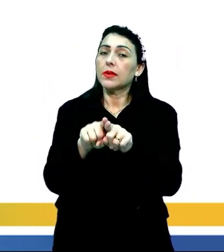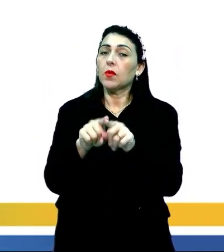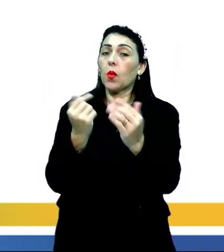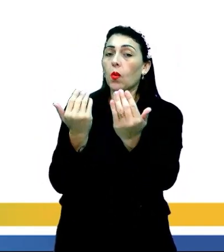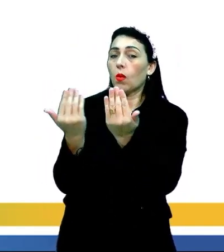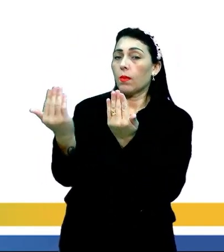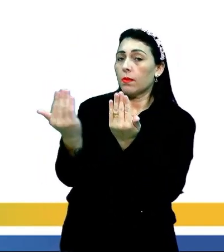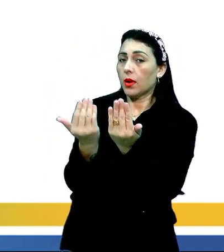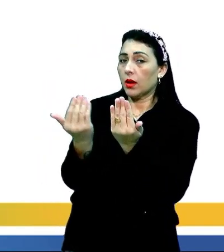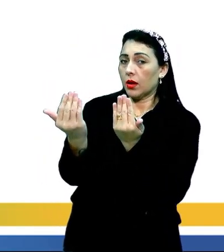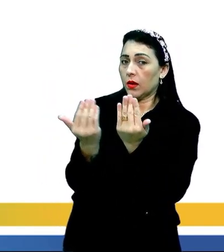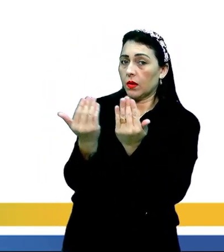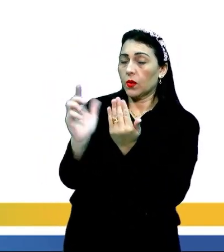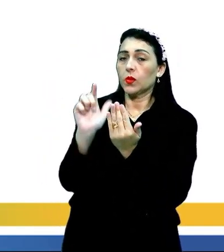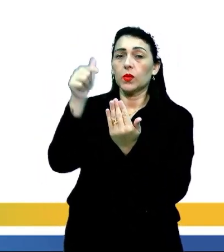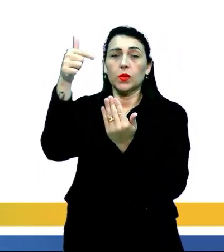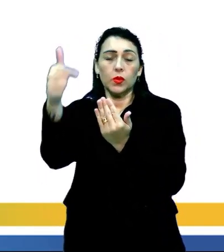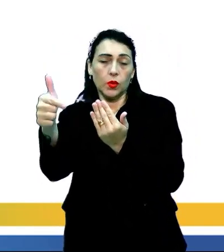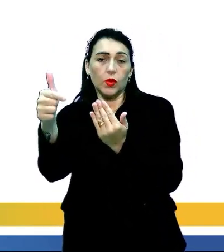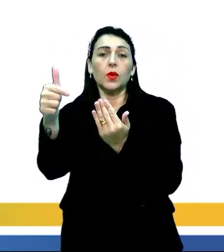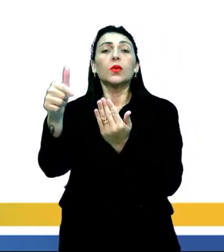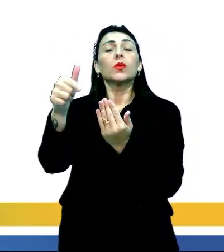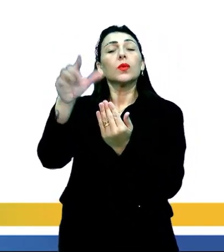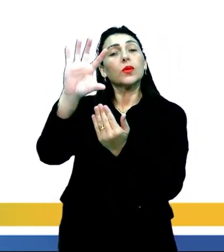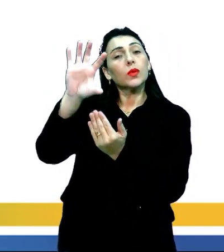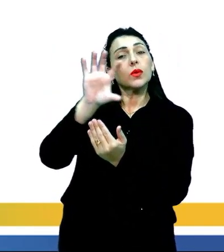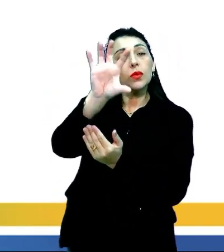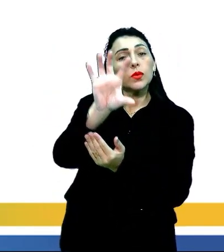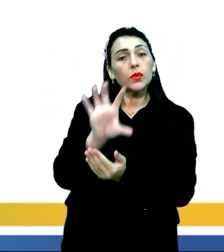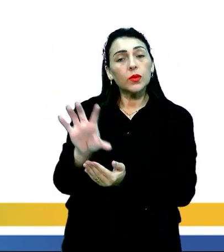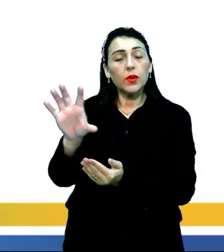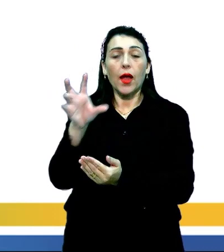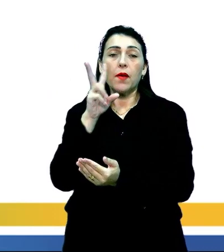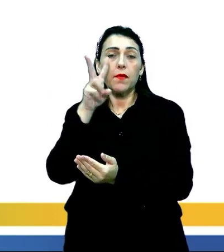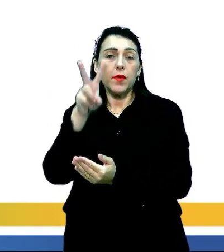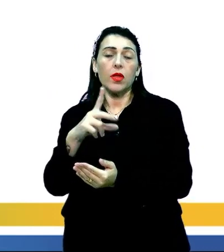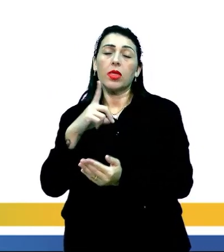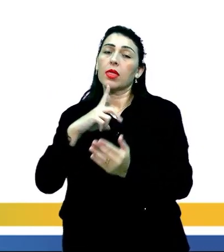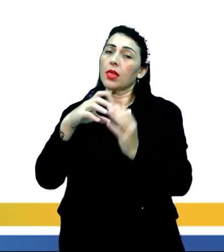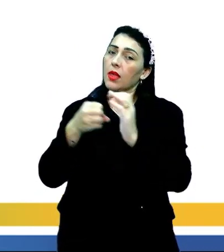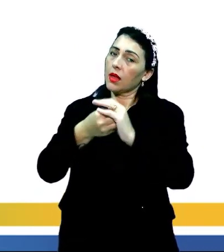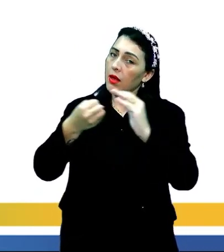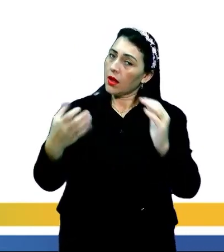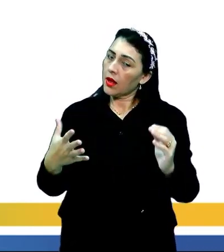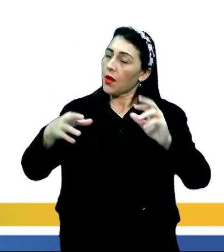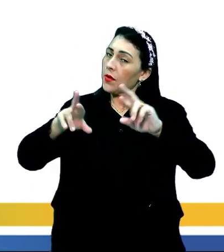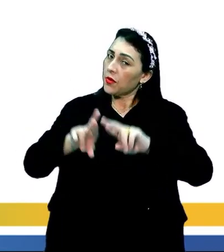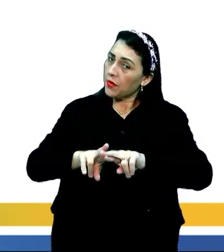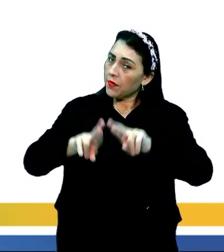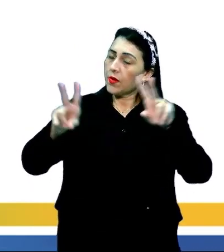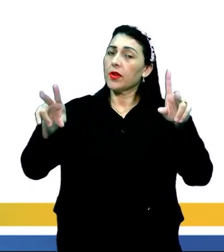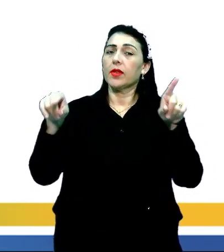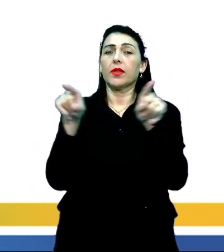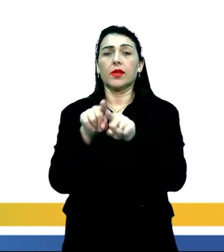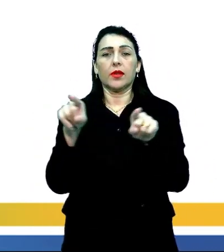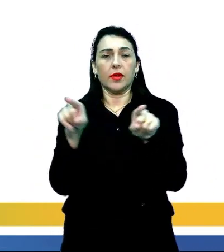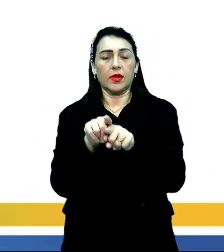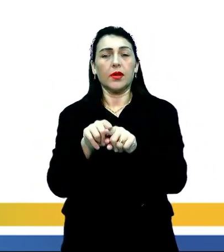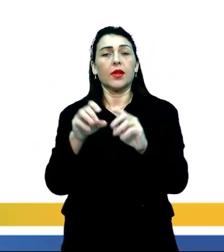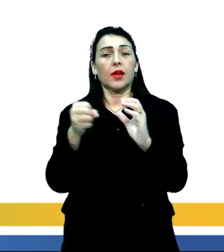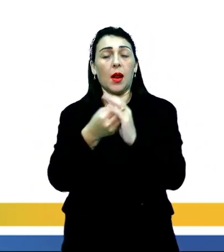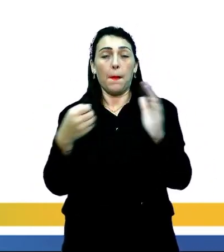comparar com os demais domínios que a gente viu, ele tem características bastante diferentes e